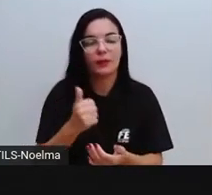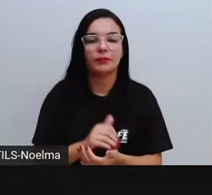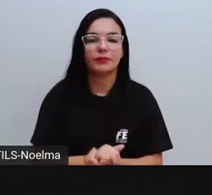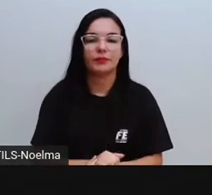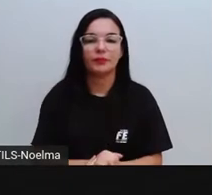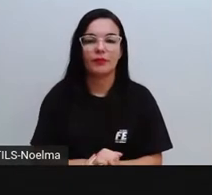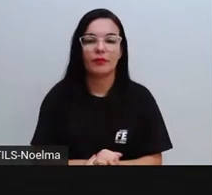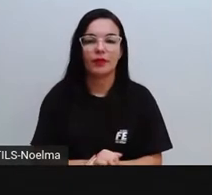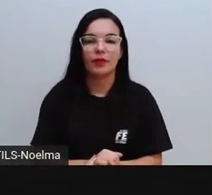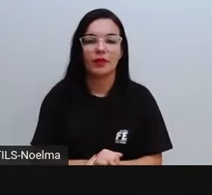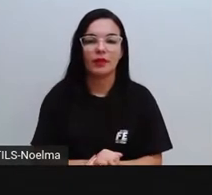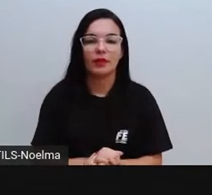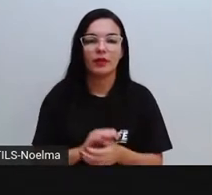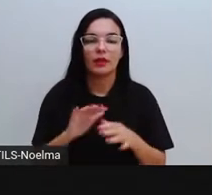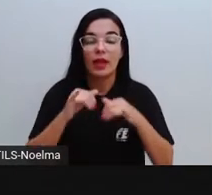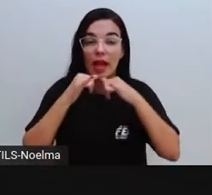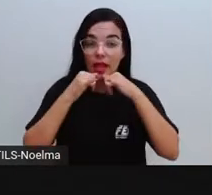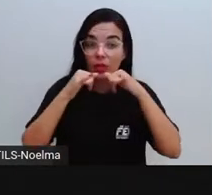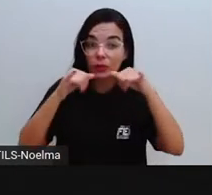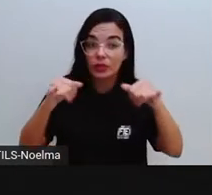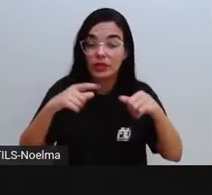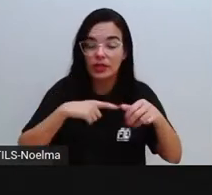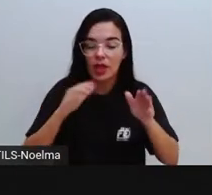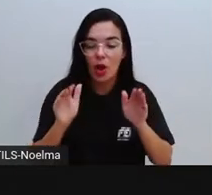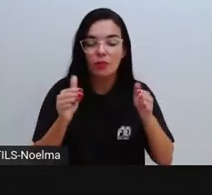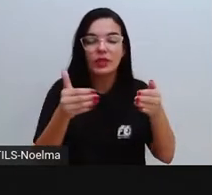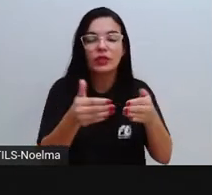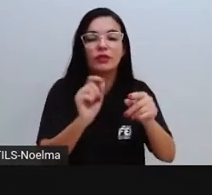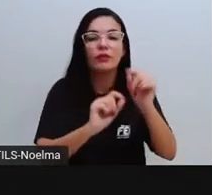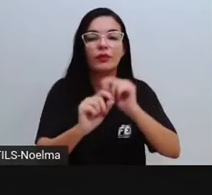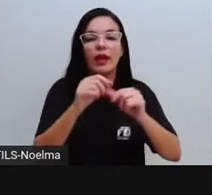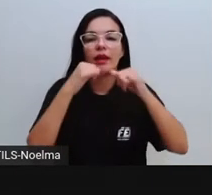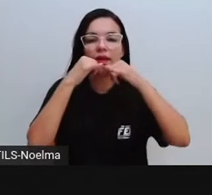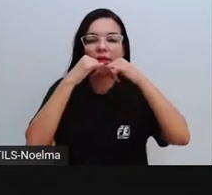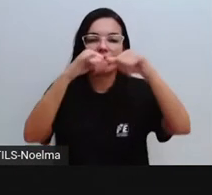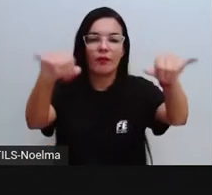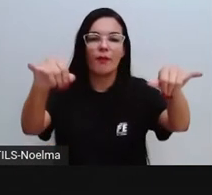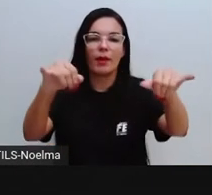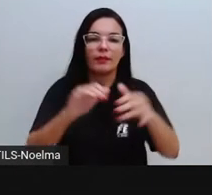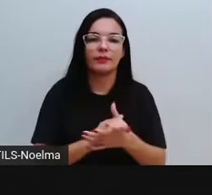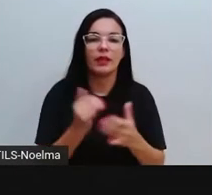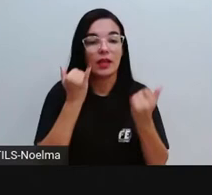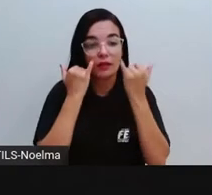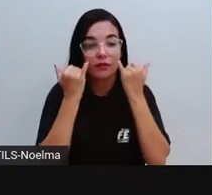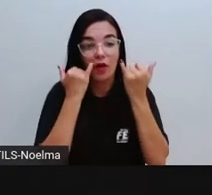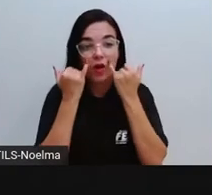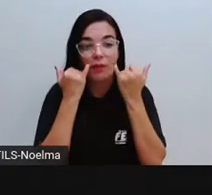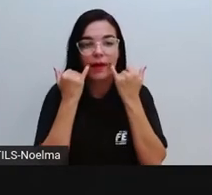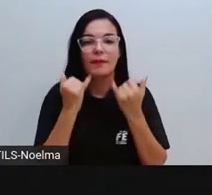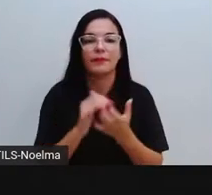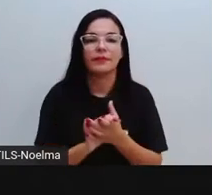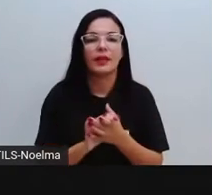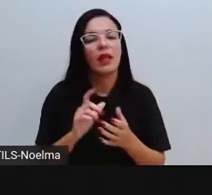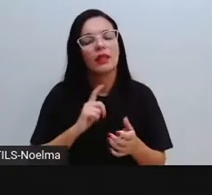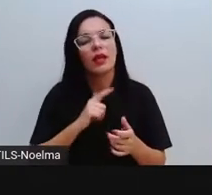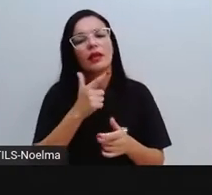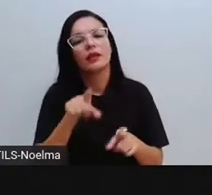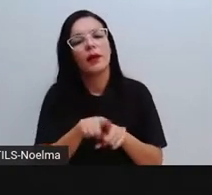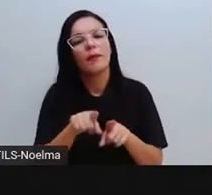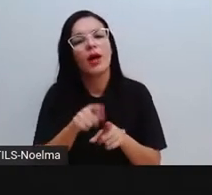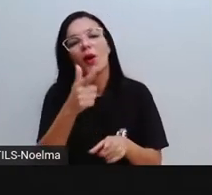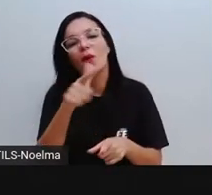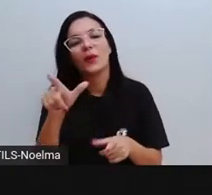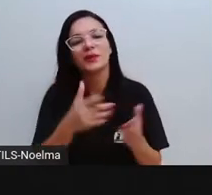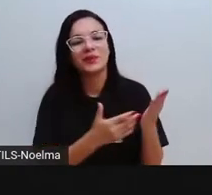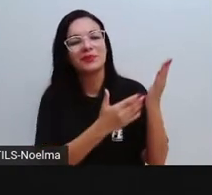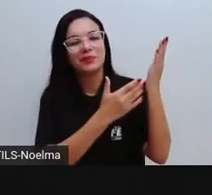Então, a notícia, sem por objetivo, informar. Nós temos também no jornal outro gênero, que